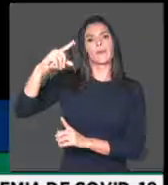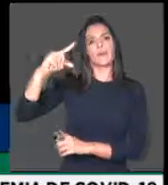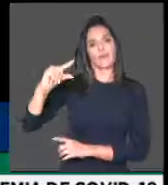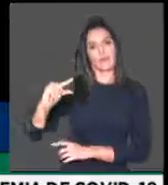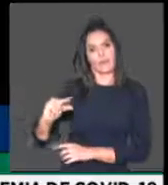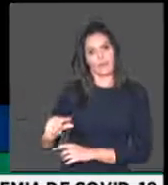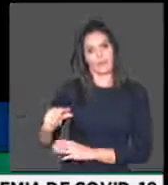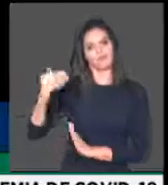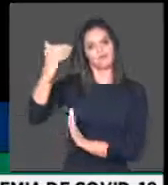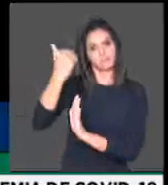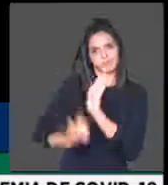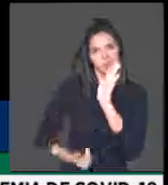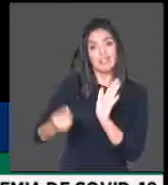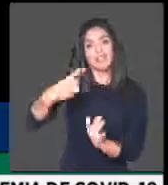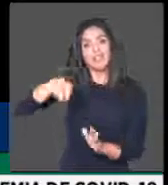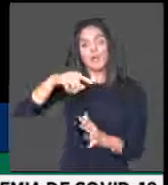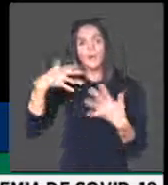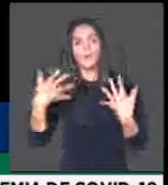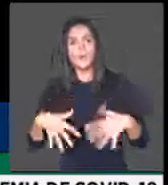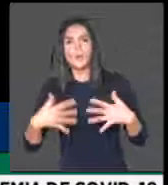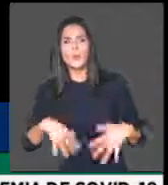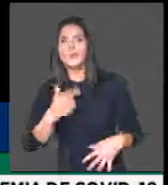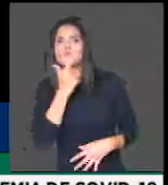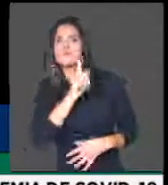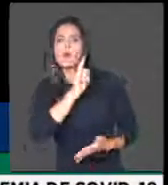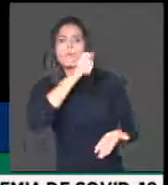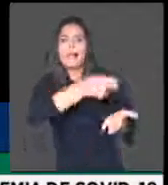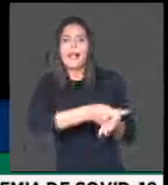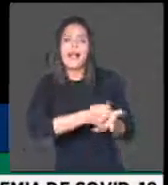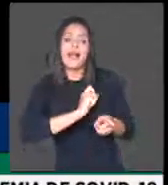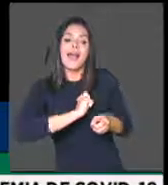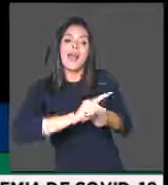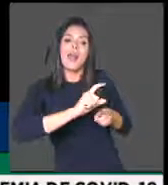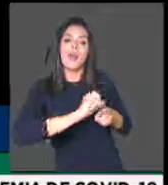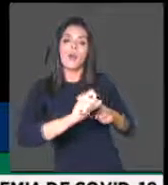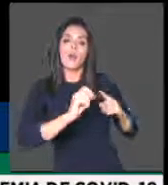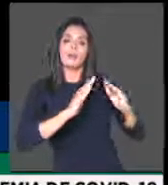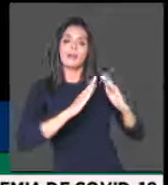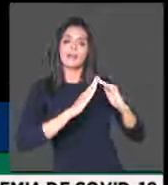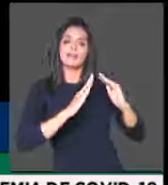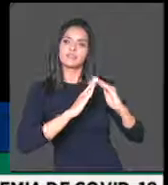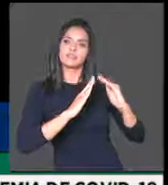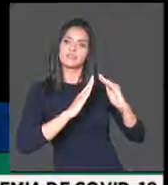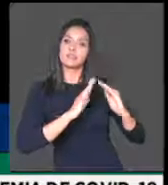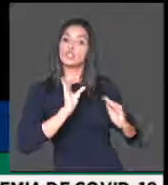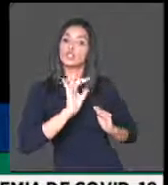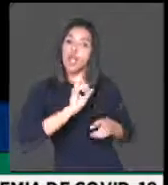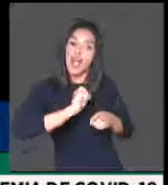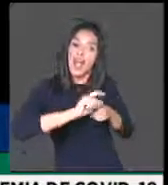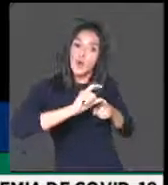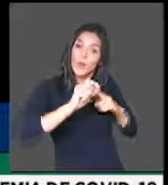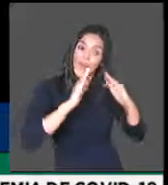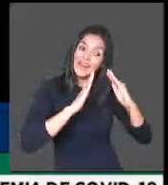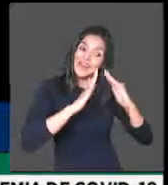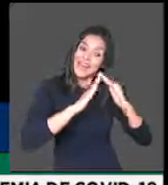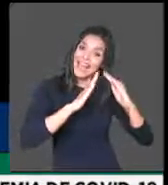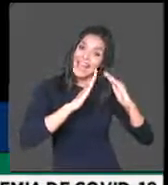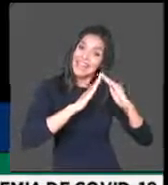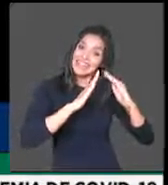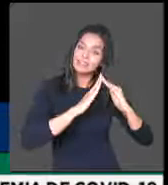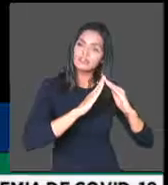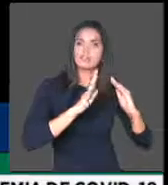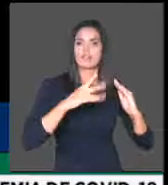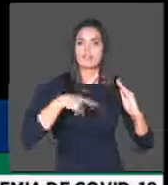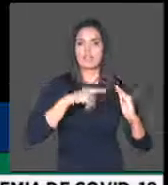impossibilitadas de pagar o aluguel residencial, apenas o residencial, não